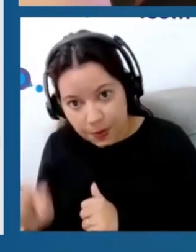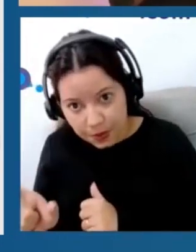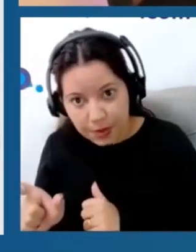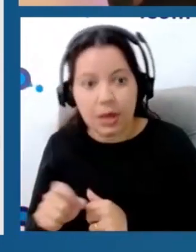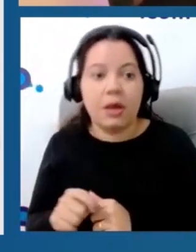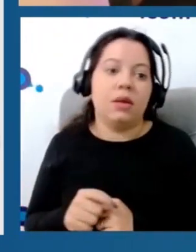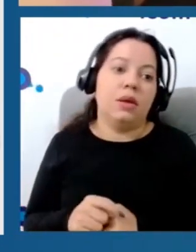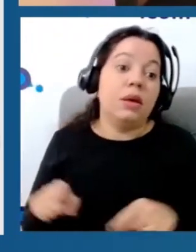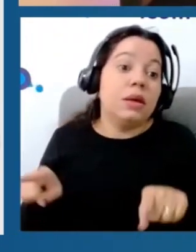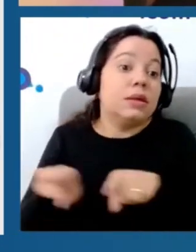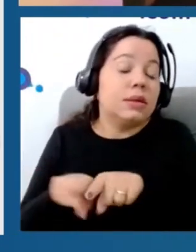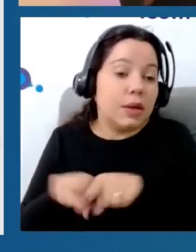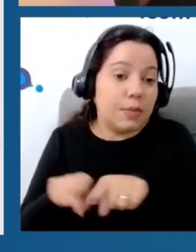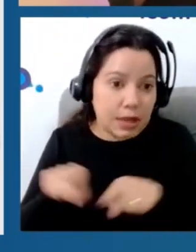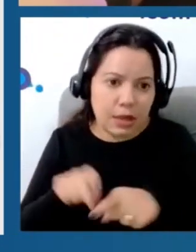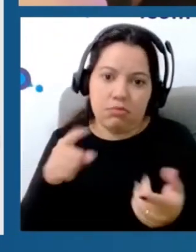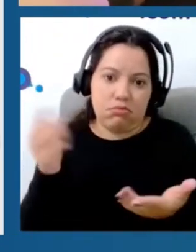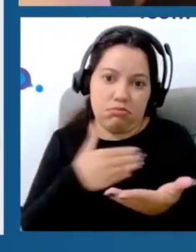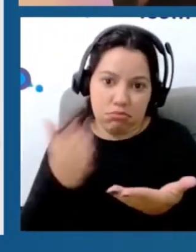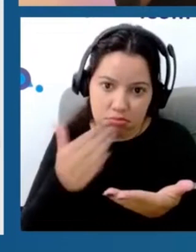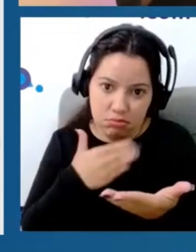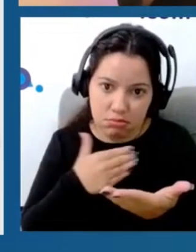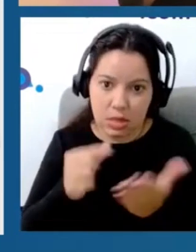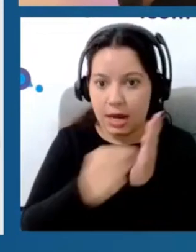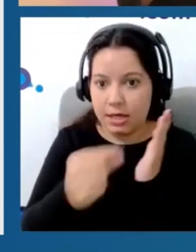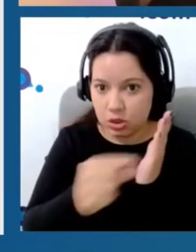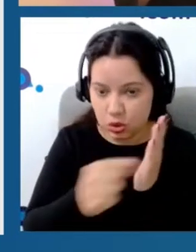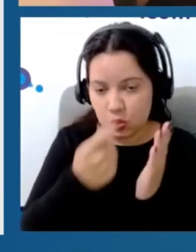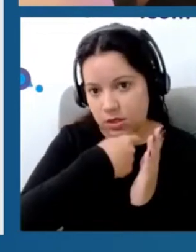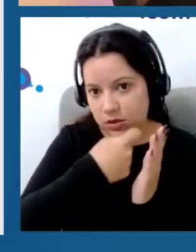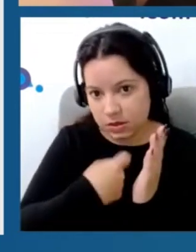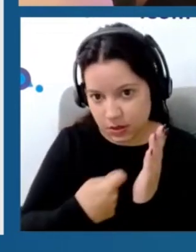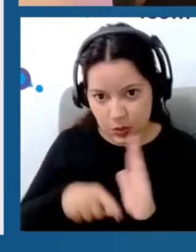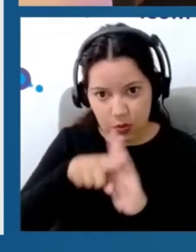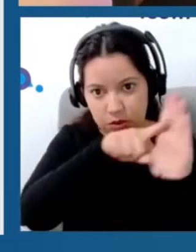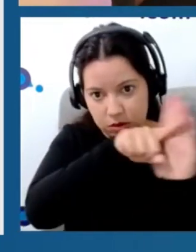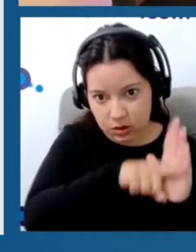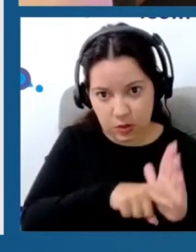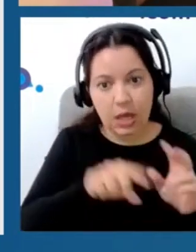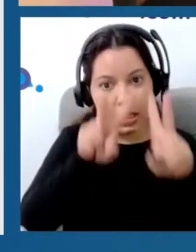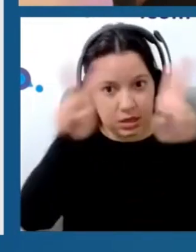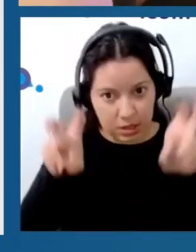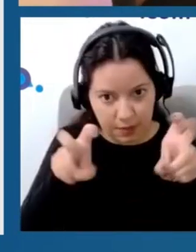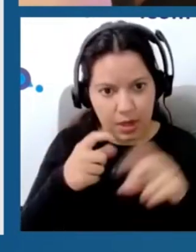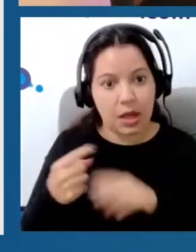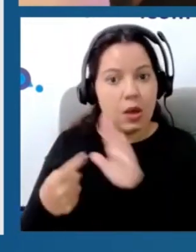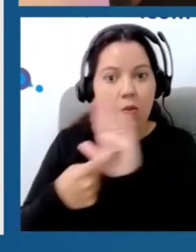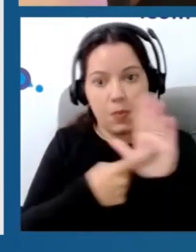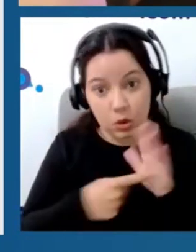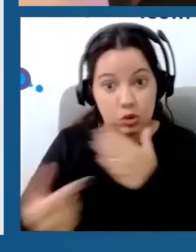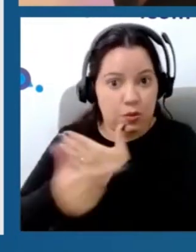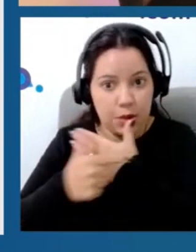está sumarizado, sintetizado no artigo que a gente escreveu de revisão sobre esse assunto. Eu destaco aqui o papel das vias